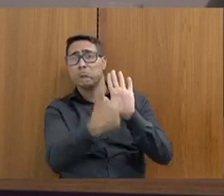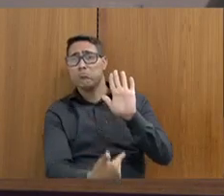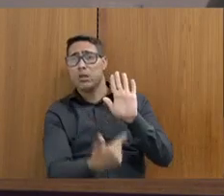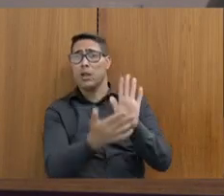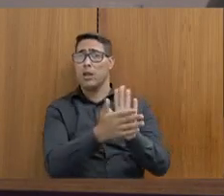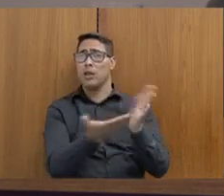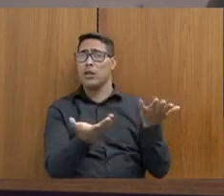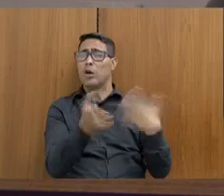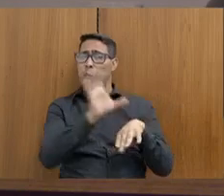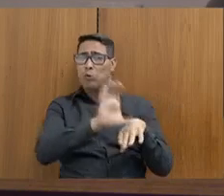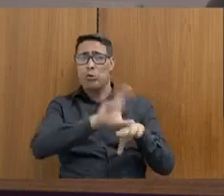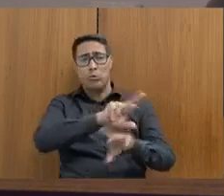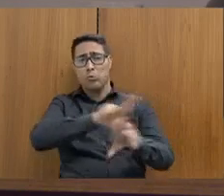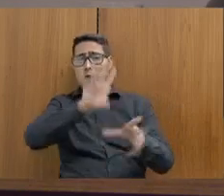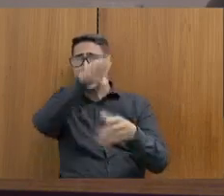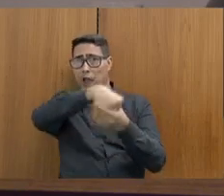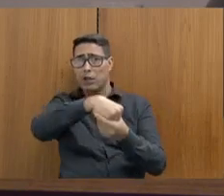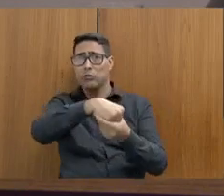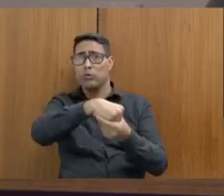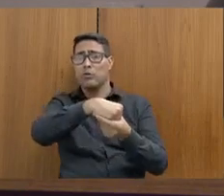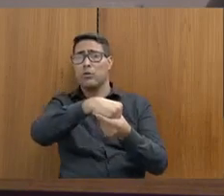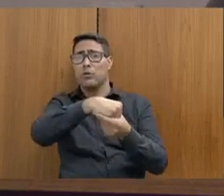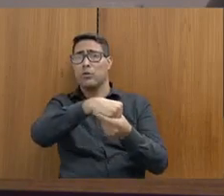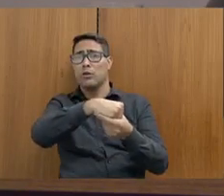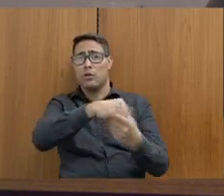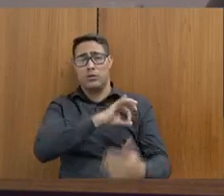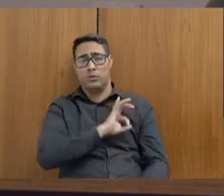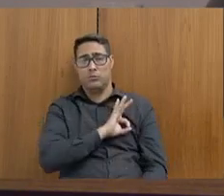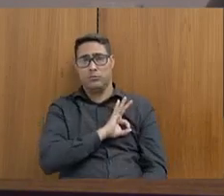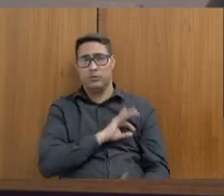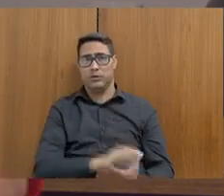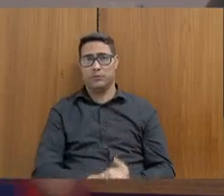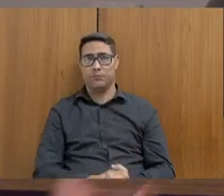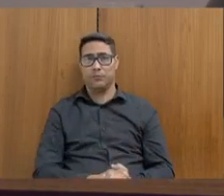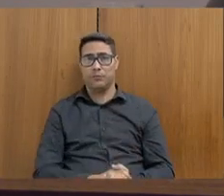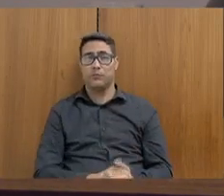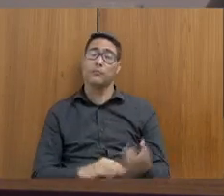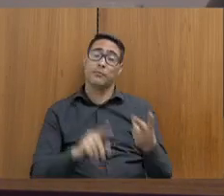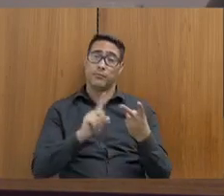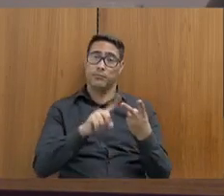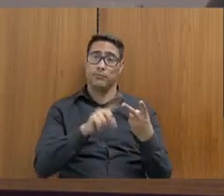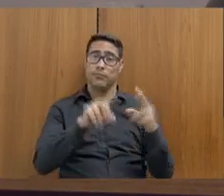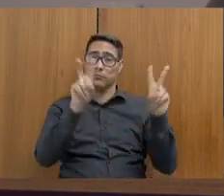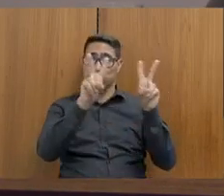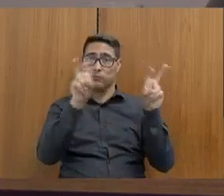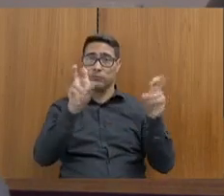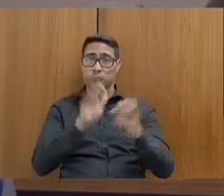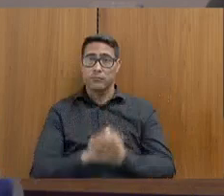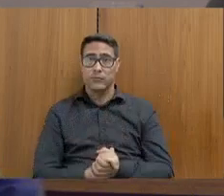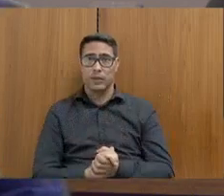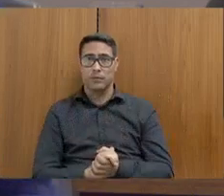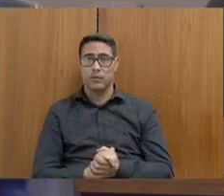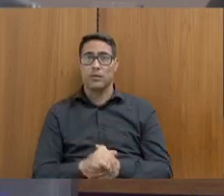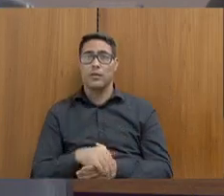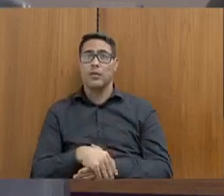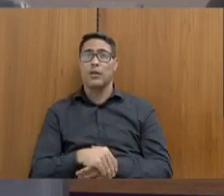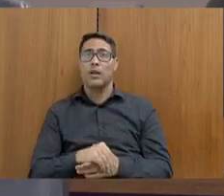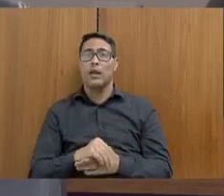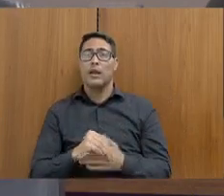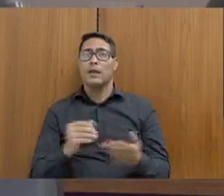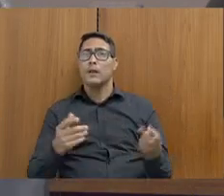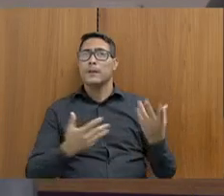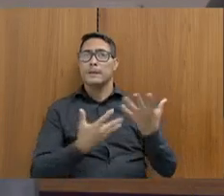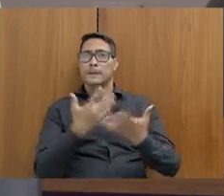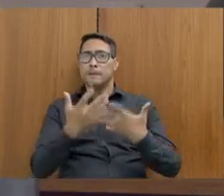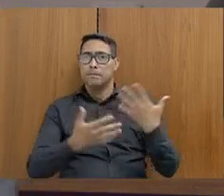assédio dentro das instituições. Segunda pergunta, segundo tema, seria sobre a questão dos mecanismos de